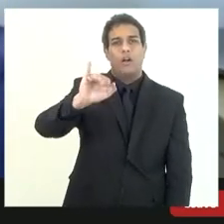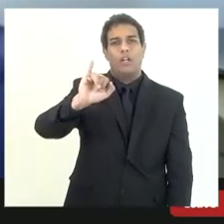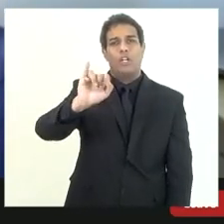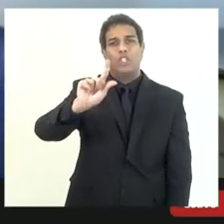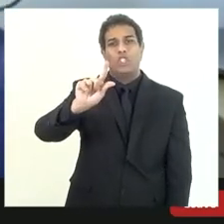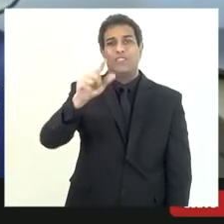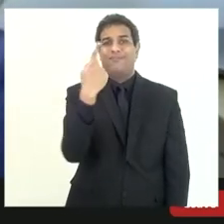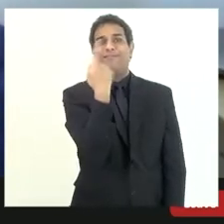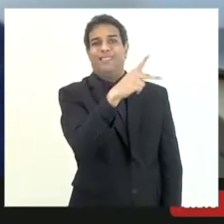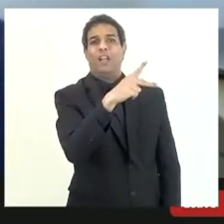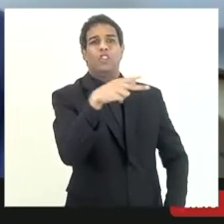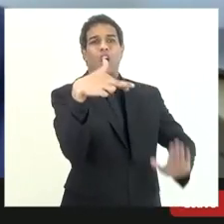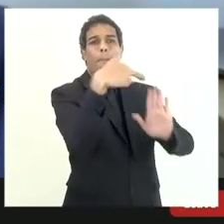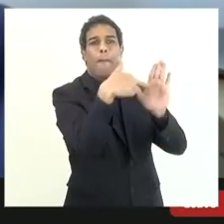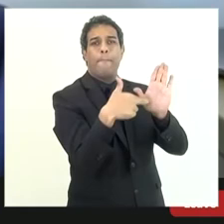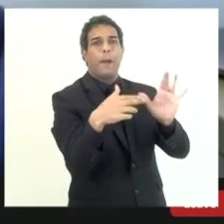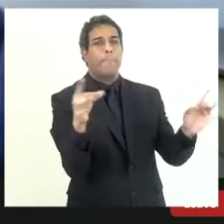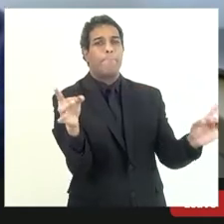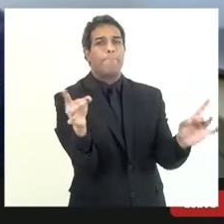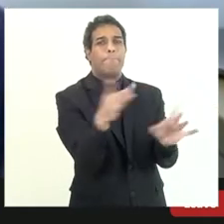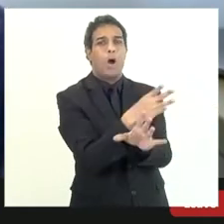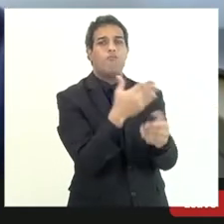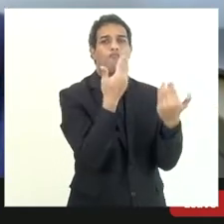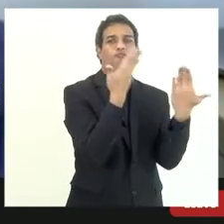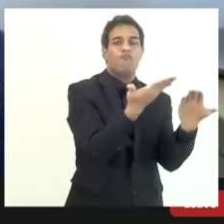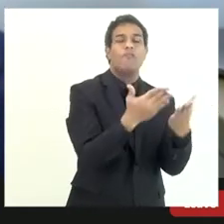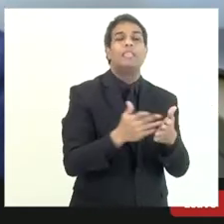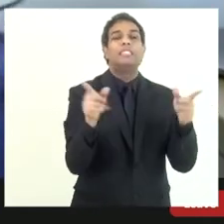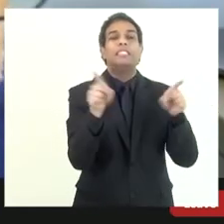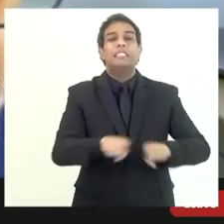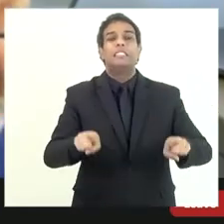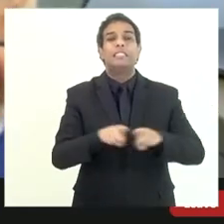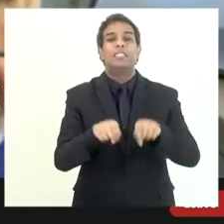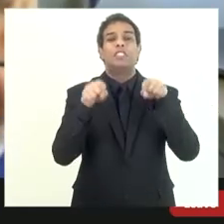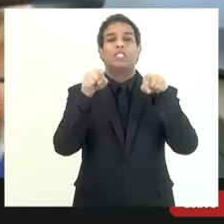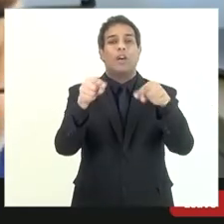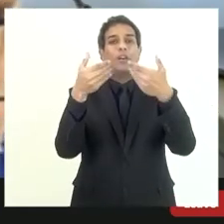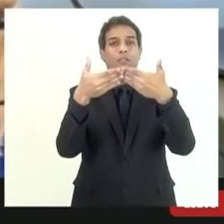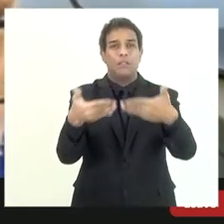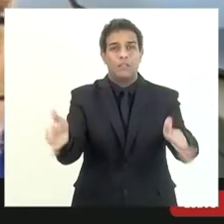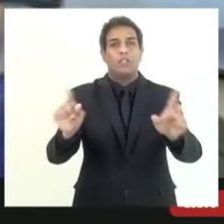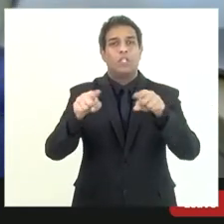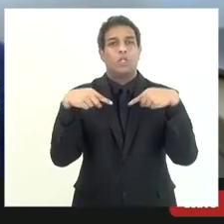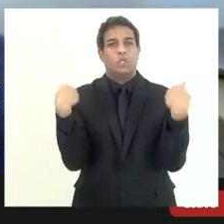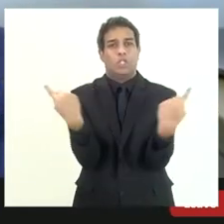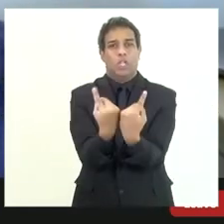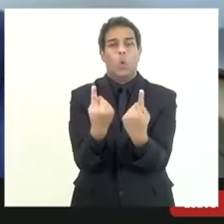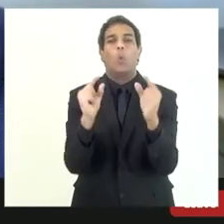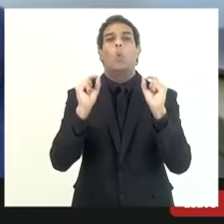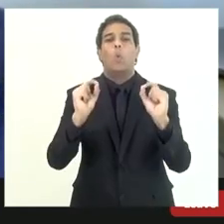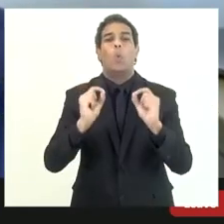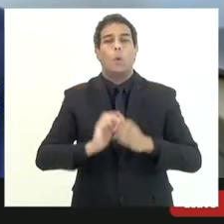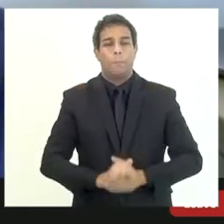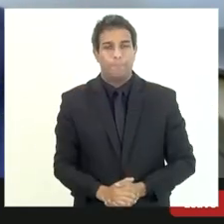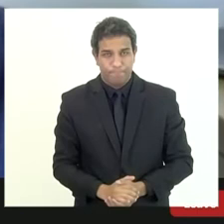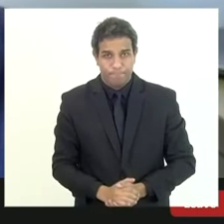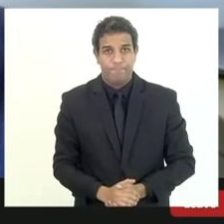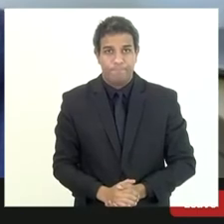balanço que isso pudesse ser explicitado nessa reunião e